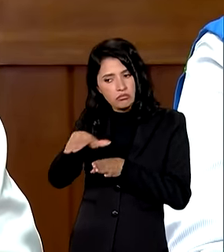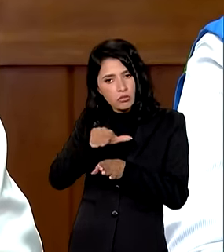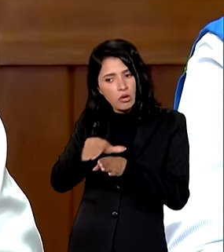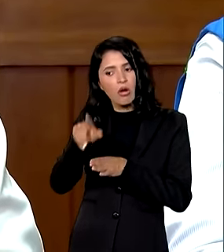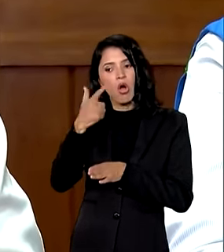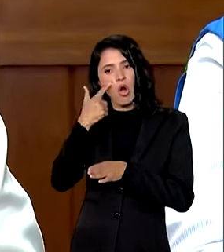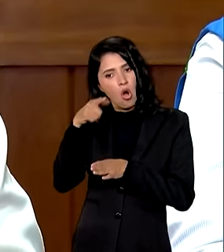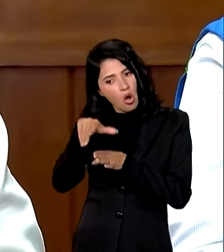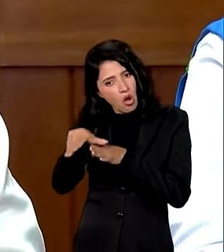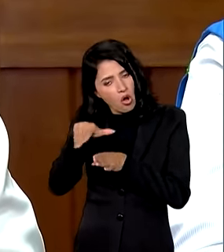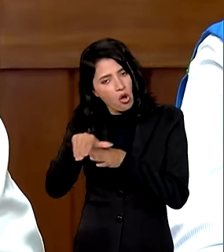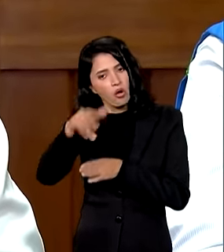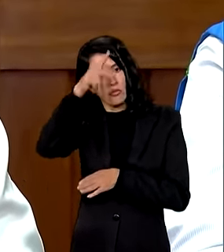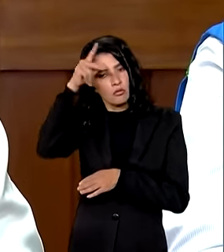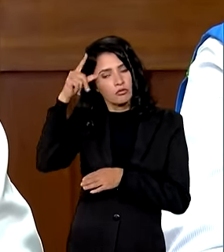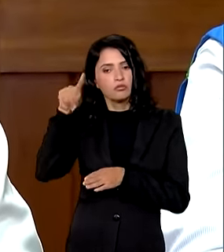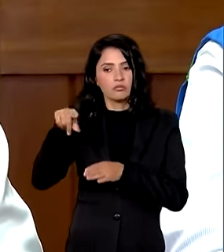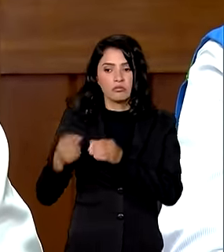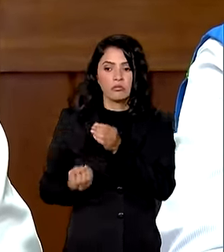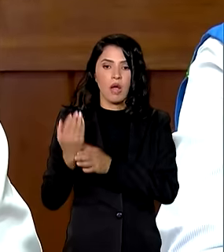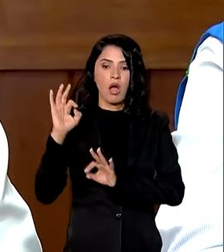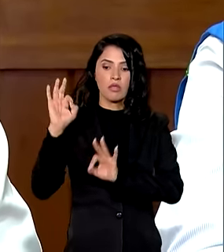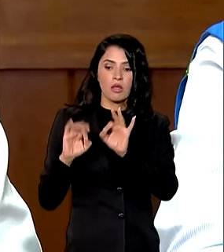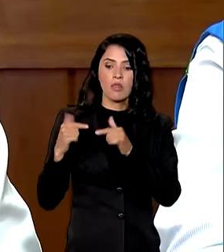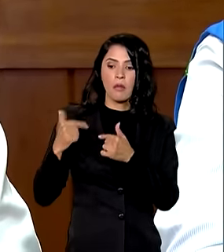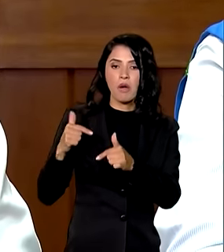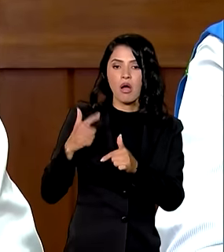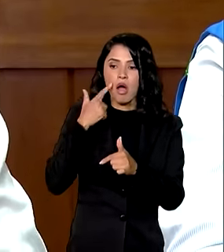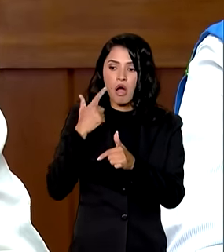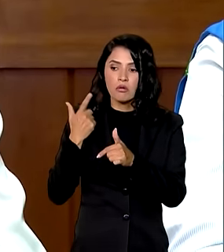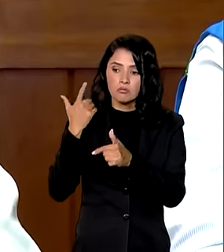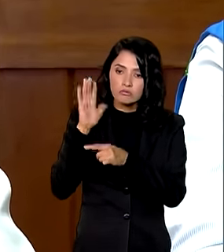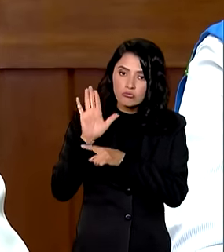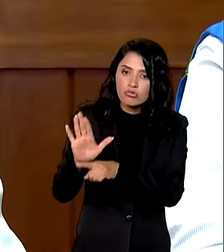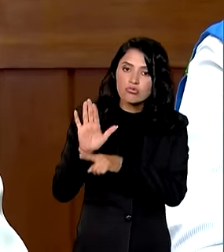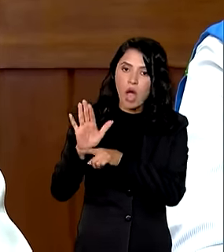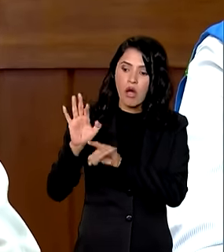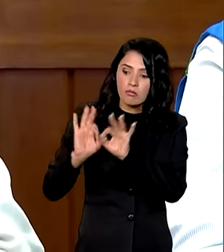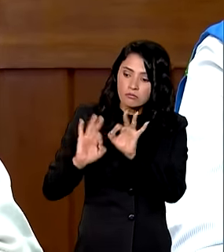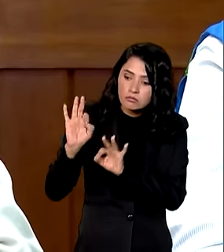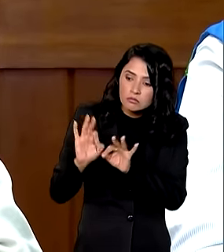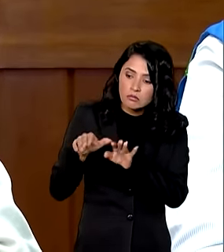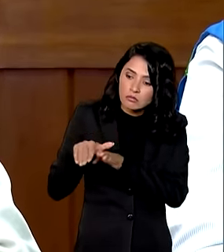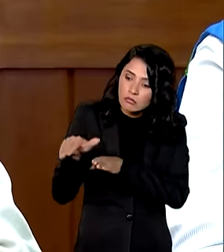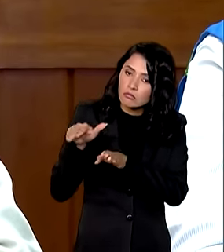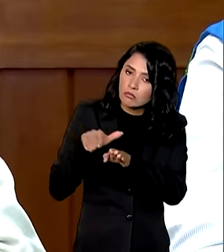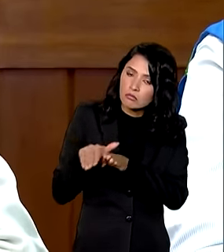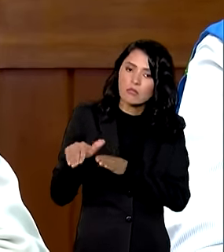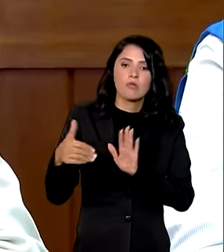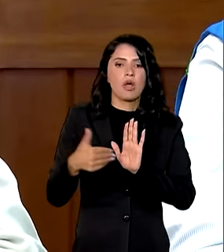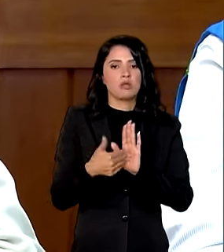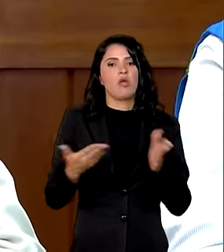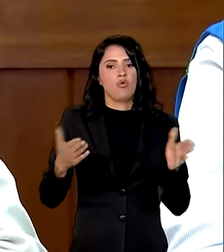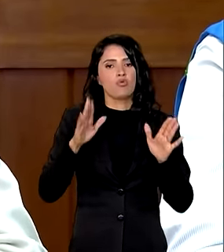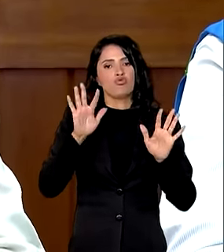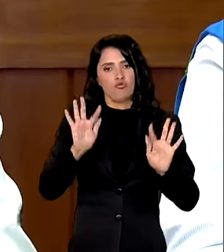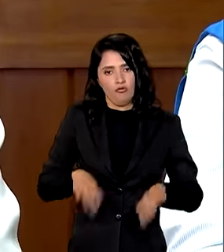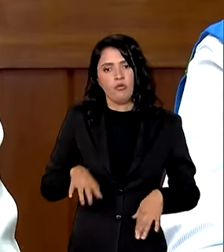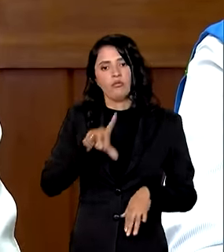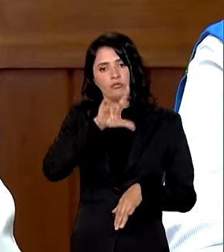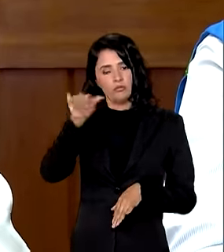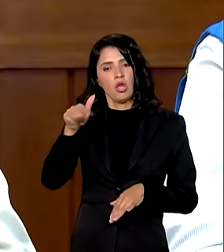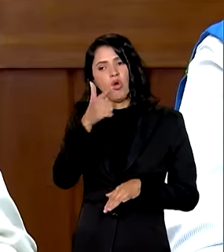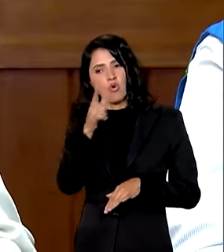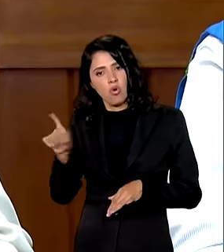na elaboração dos planos de trabalho com certeza hoje até o final do dia nós temos mais uma leva de